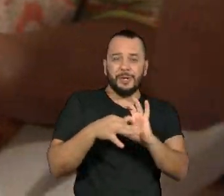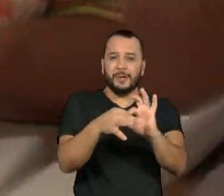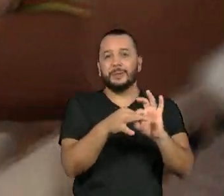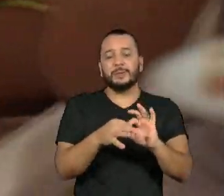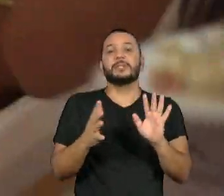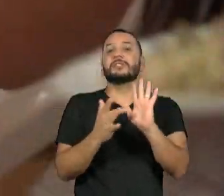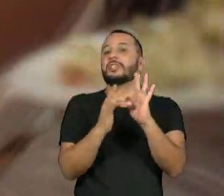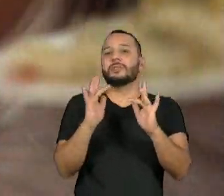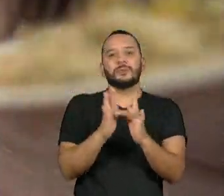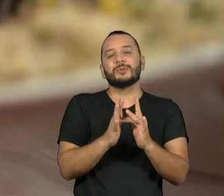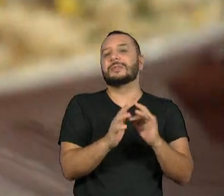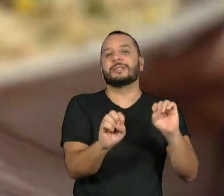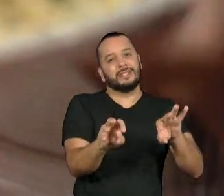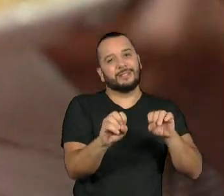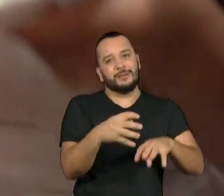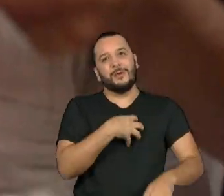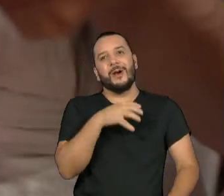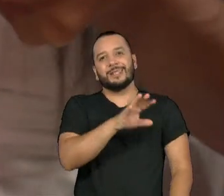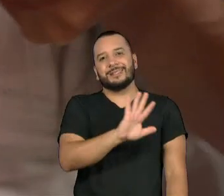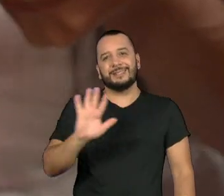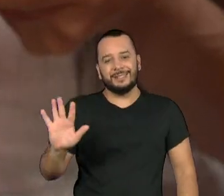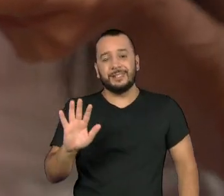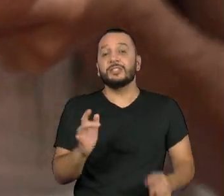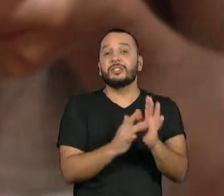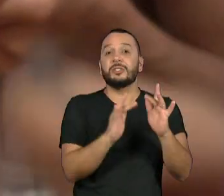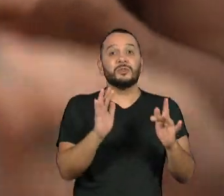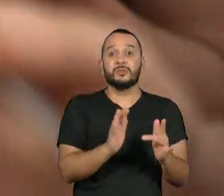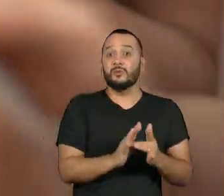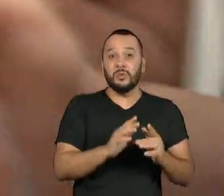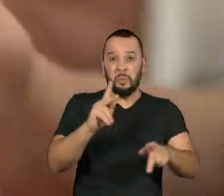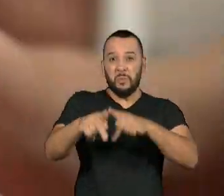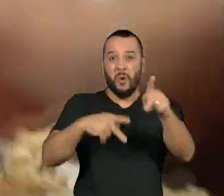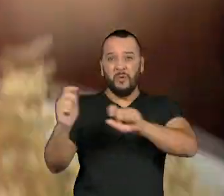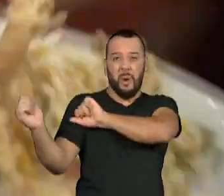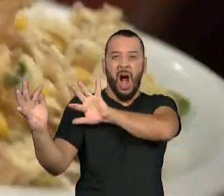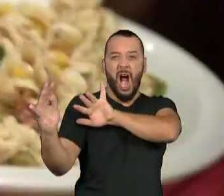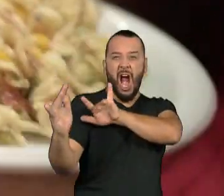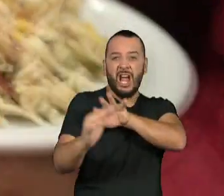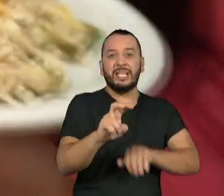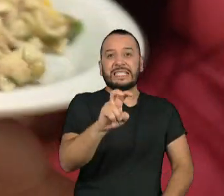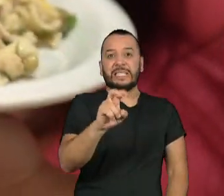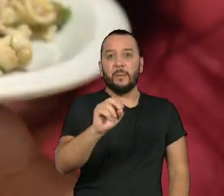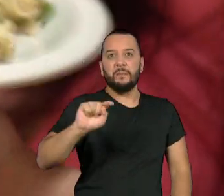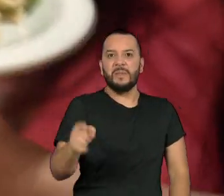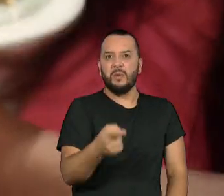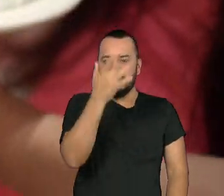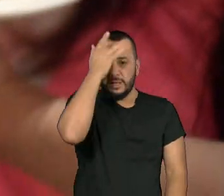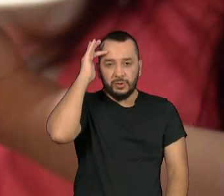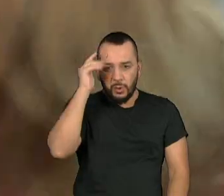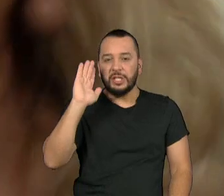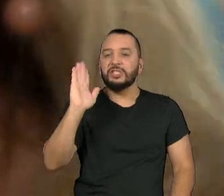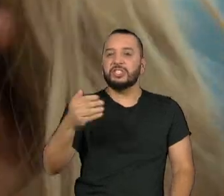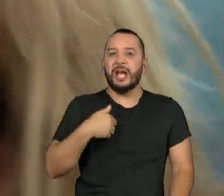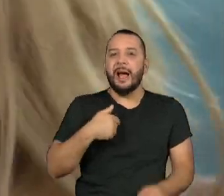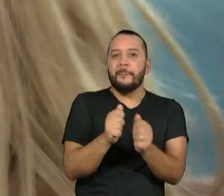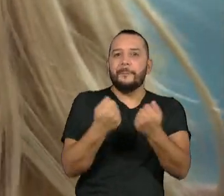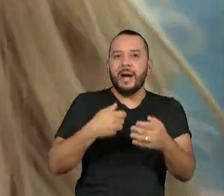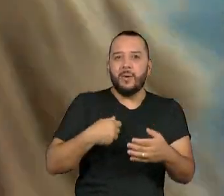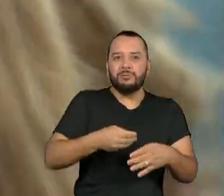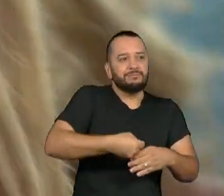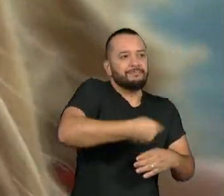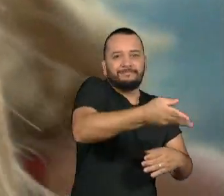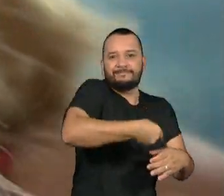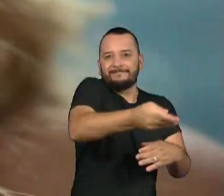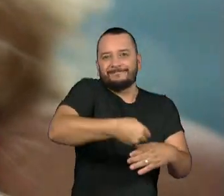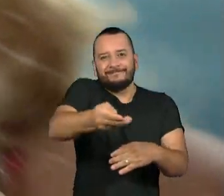o exemplo disso, né? Jesus alimentou uma multidão de 5 mil pessoas, literalmente. Esse é o papel da